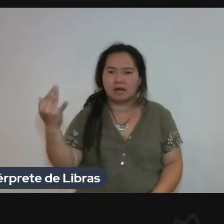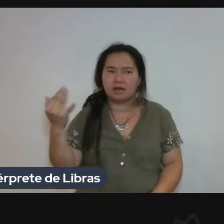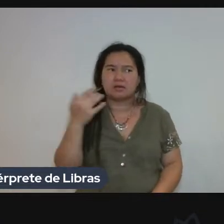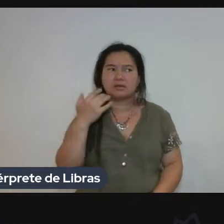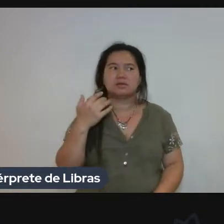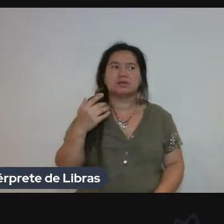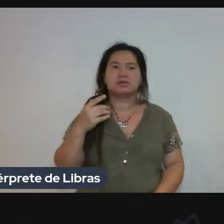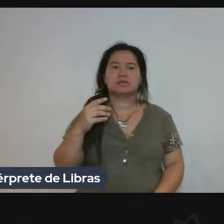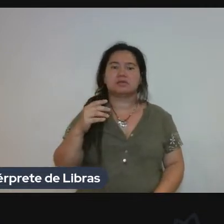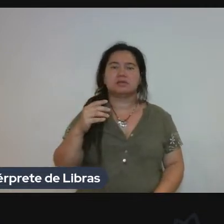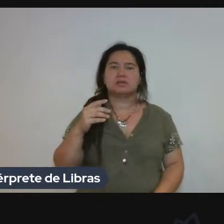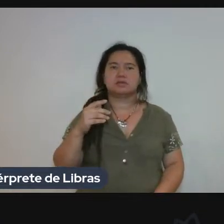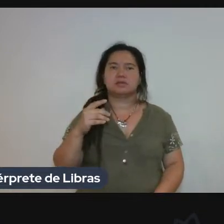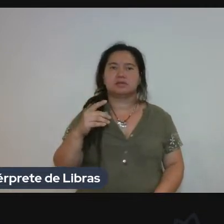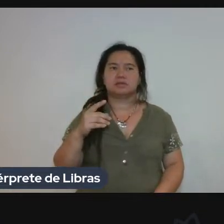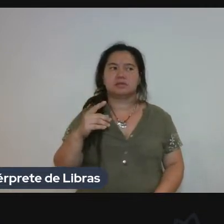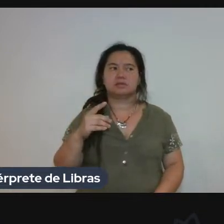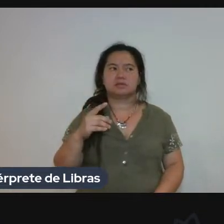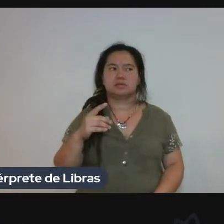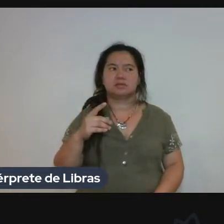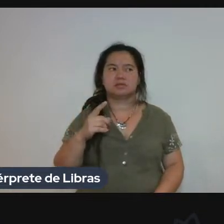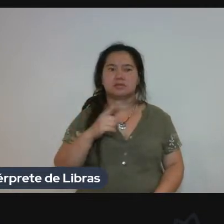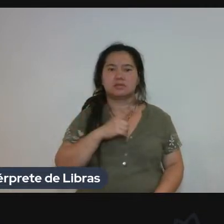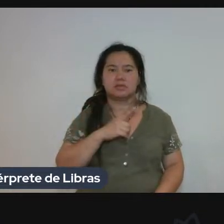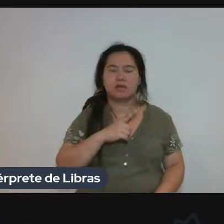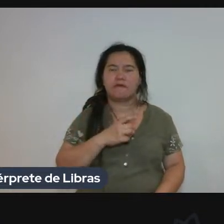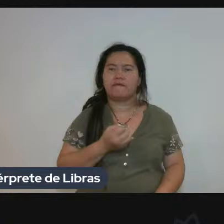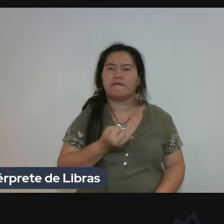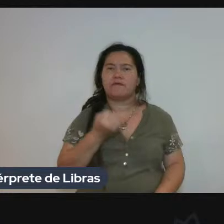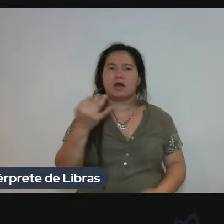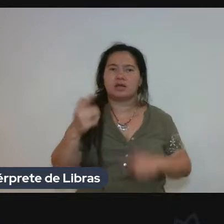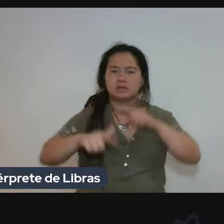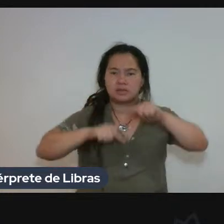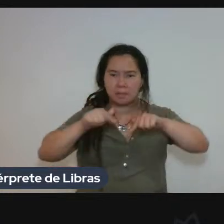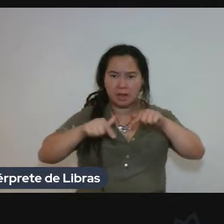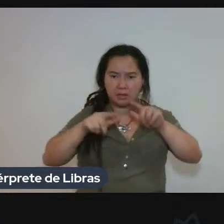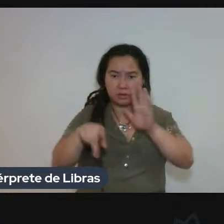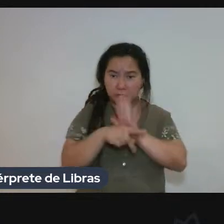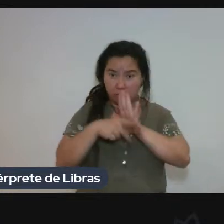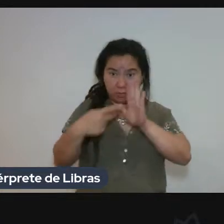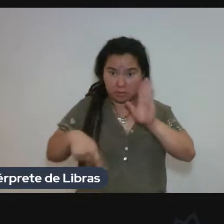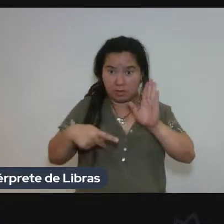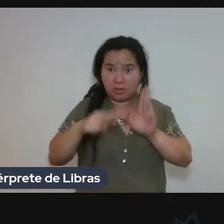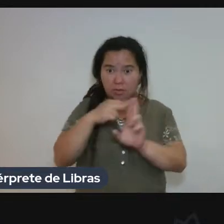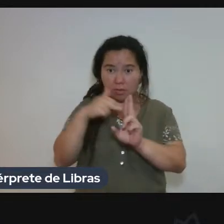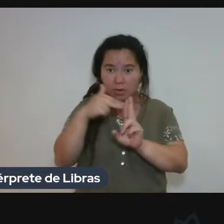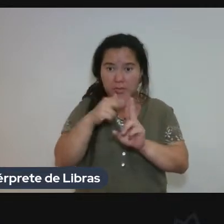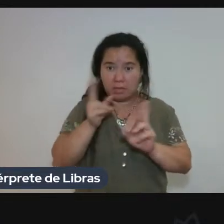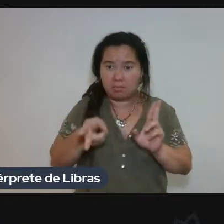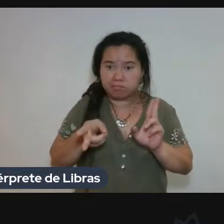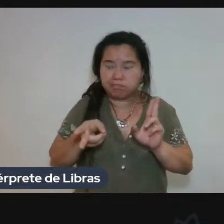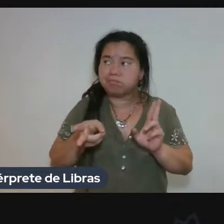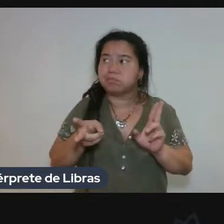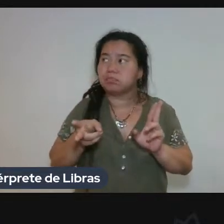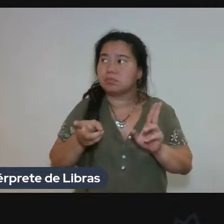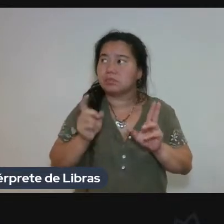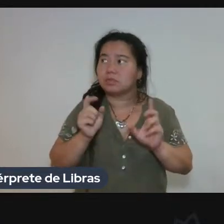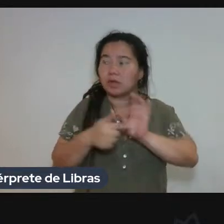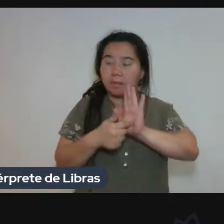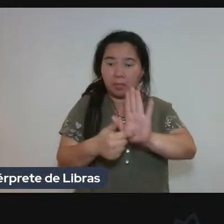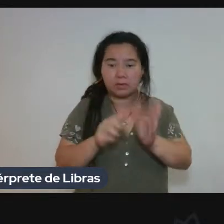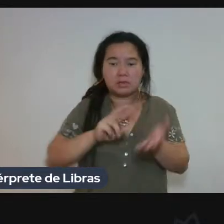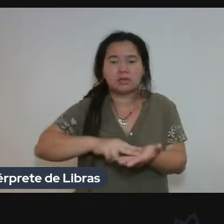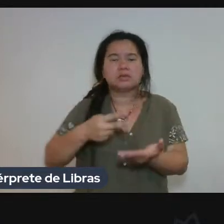Dali decorreram vários trabalhos aqui na Universidade de Brasília. E a tradução, ela